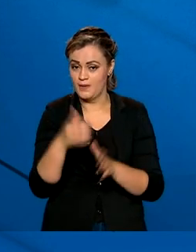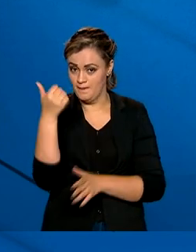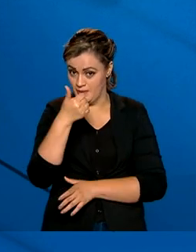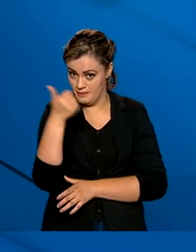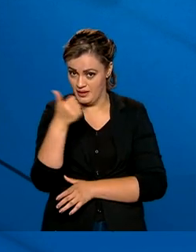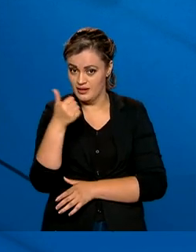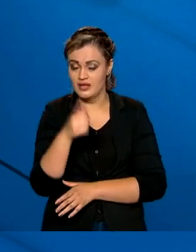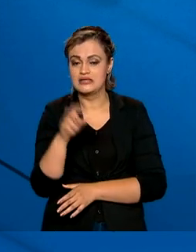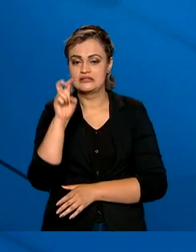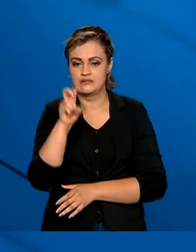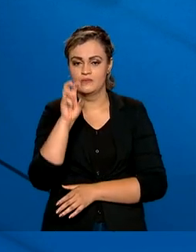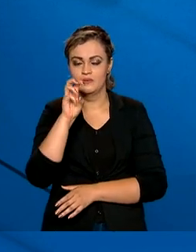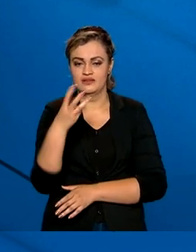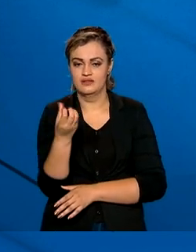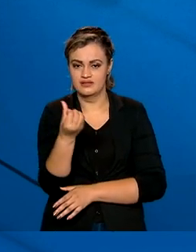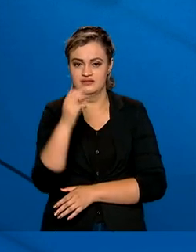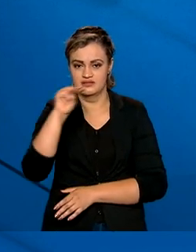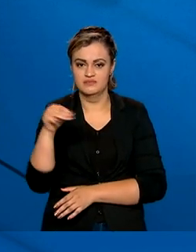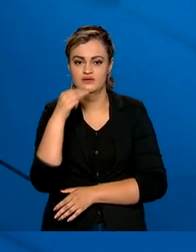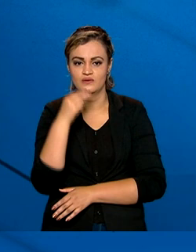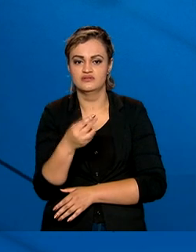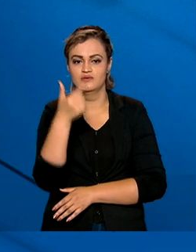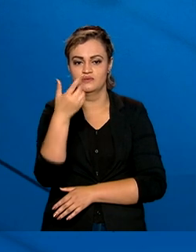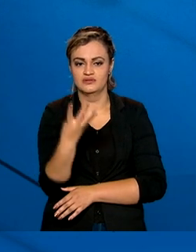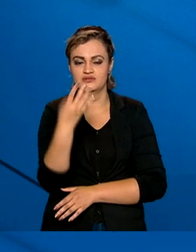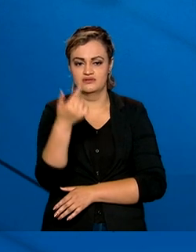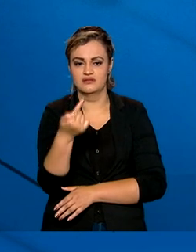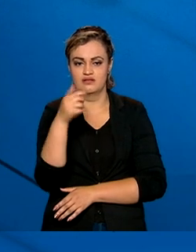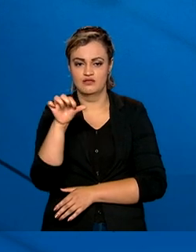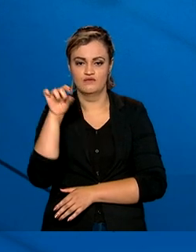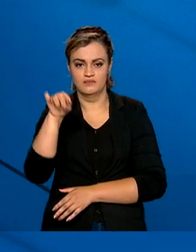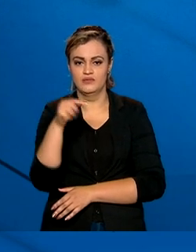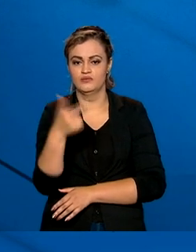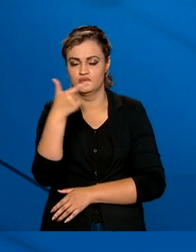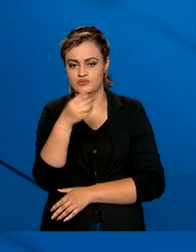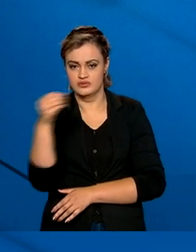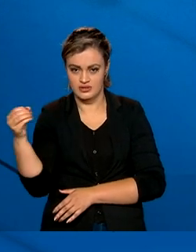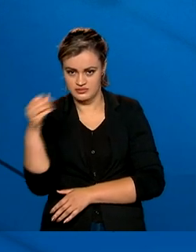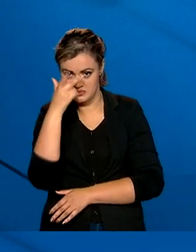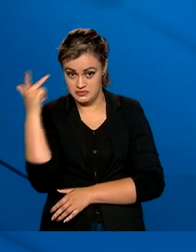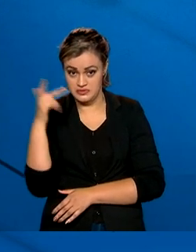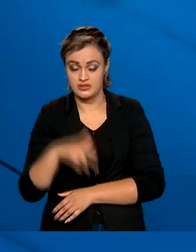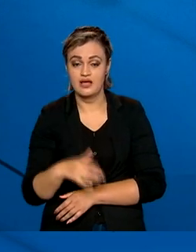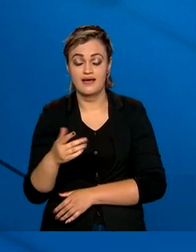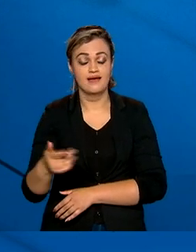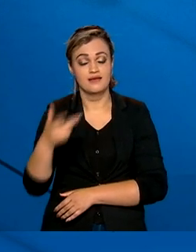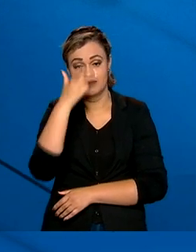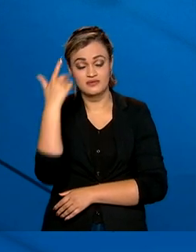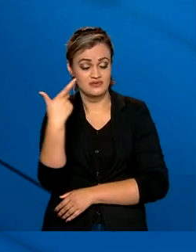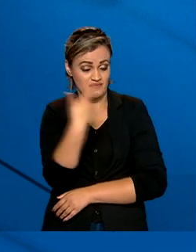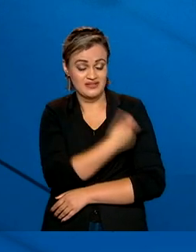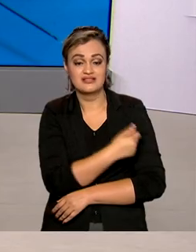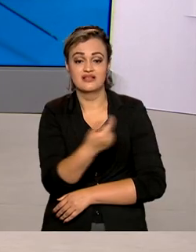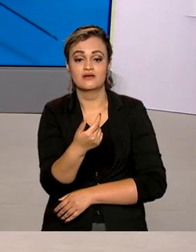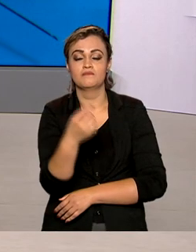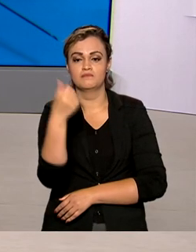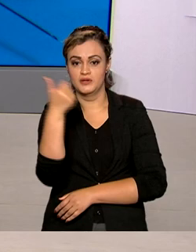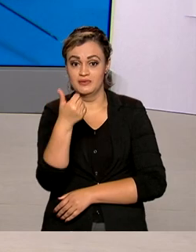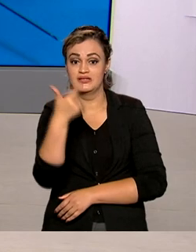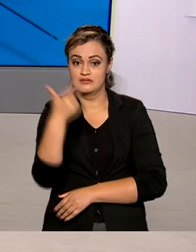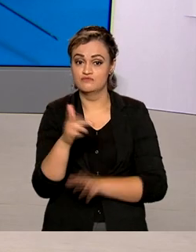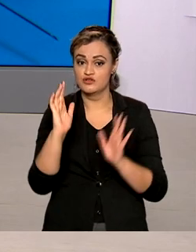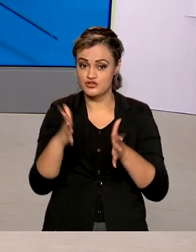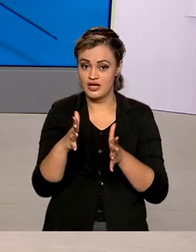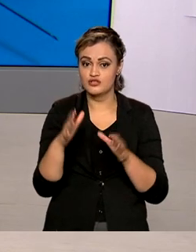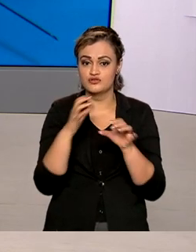primeira dose somam 56 milhões, 479 mil e 200. E as pessoas que tomaram a primeira e a